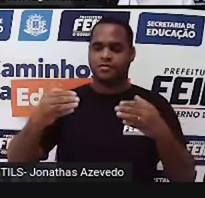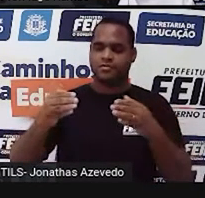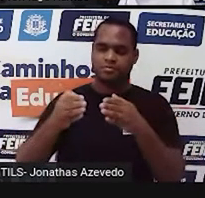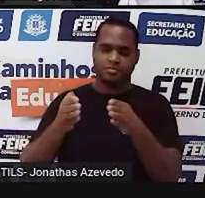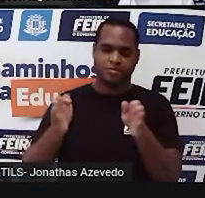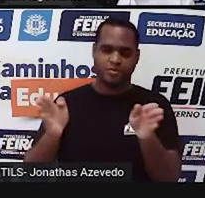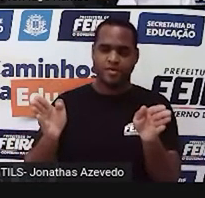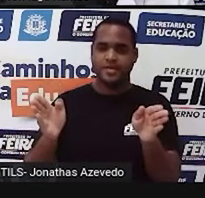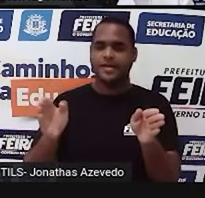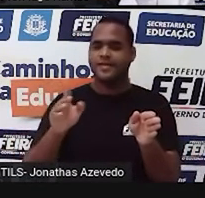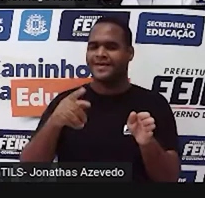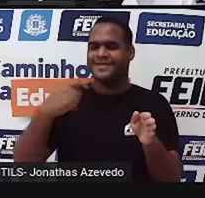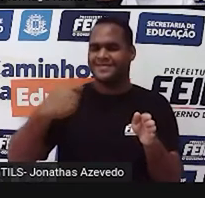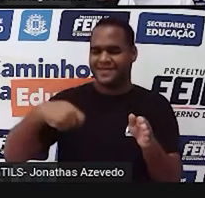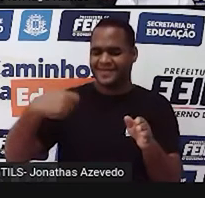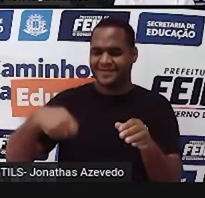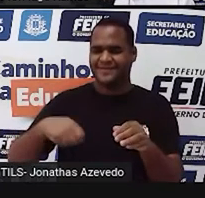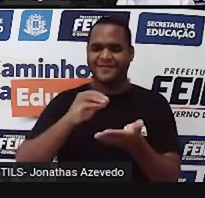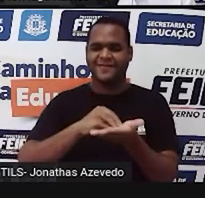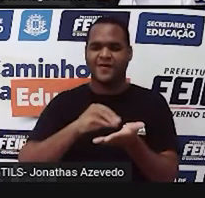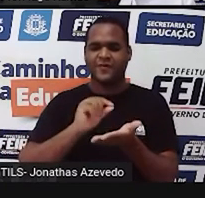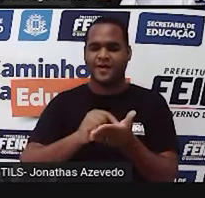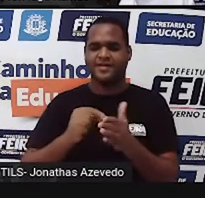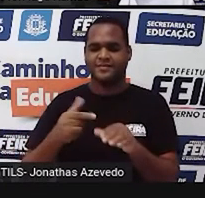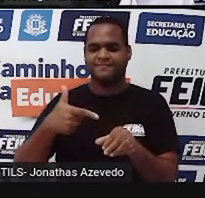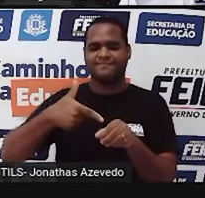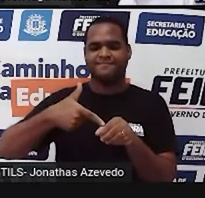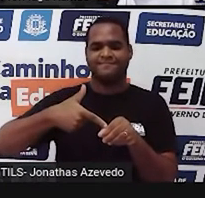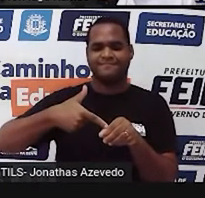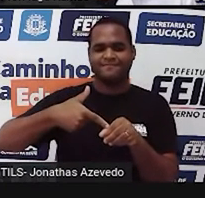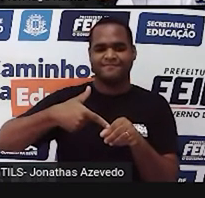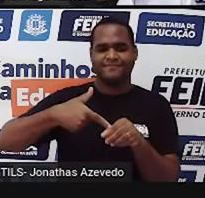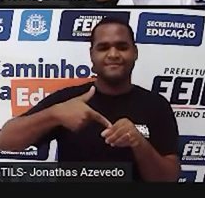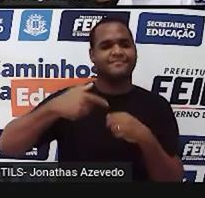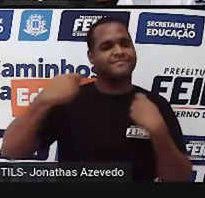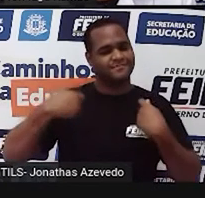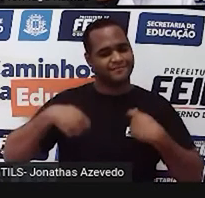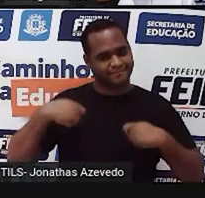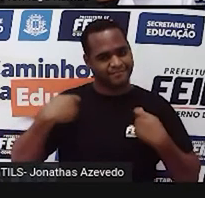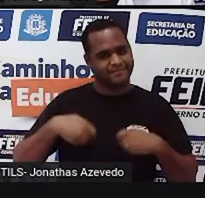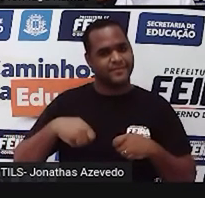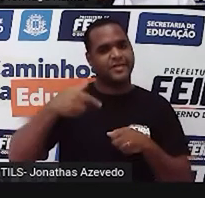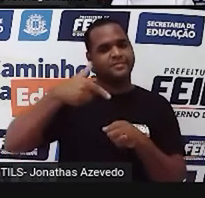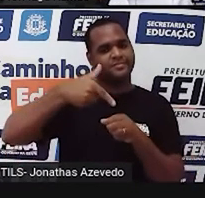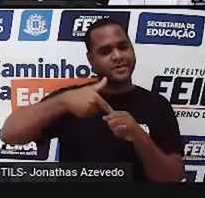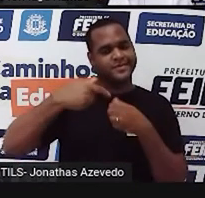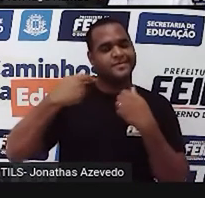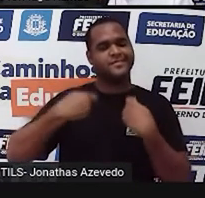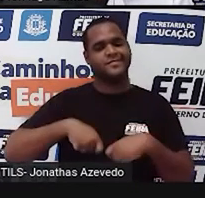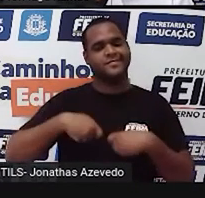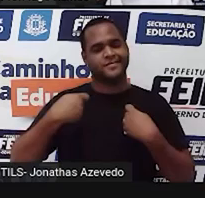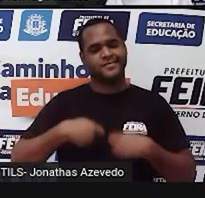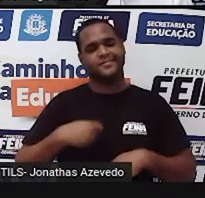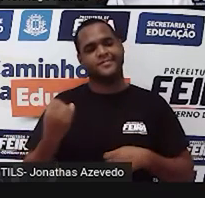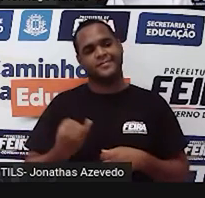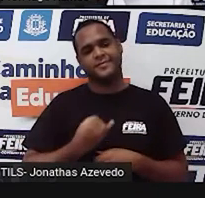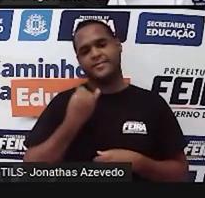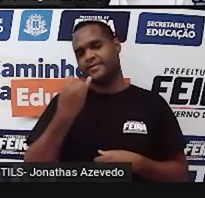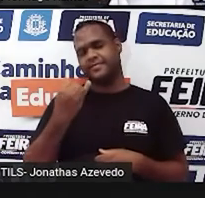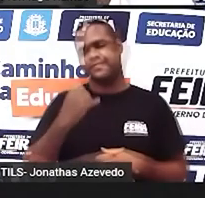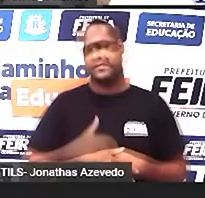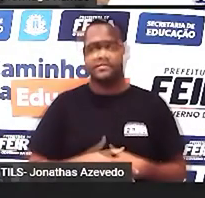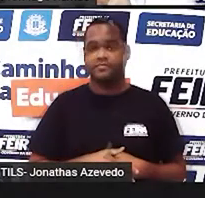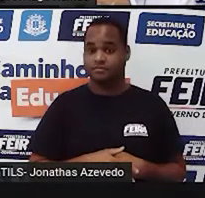precisava abastecer o seu veículo, né? Precisava colocar combustível no seu